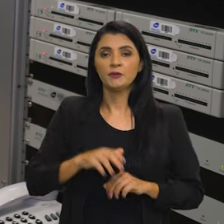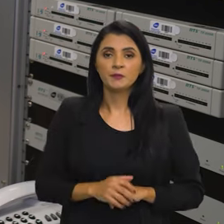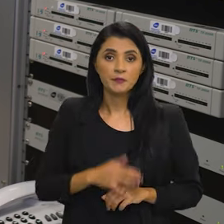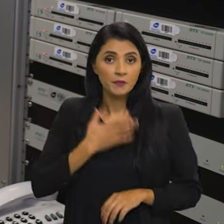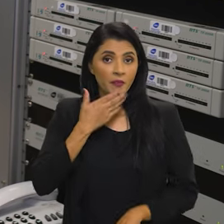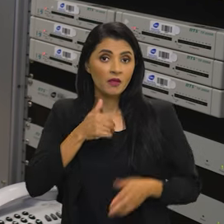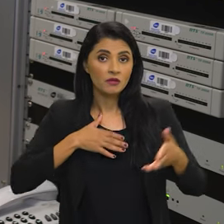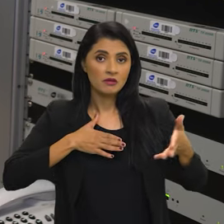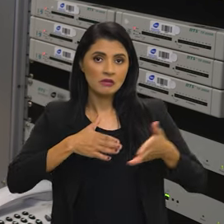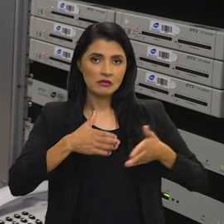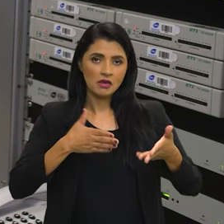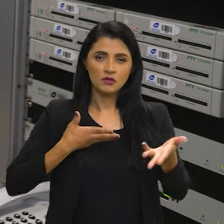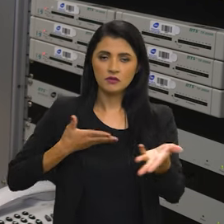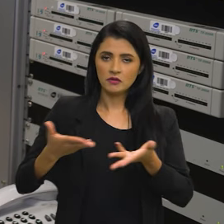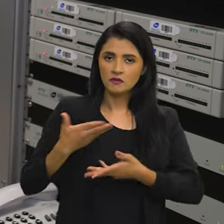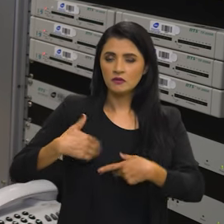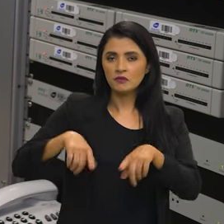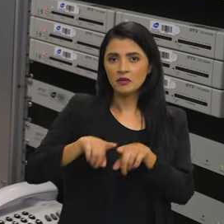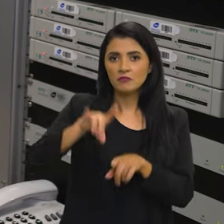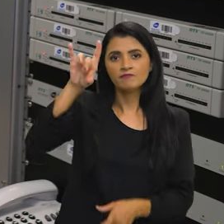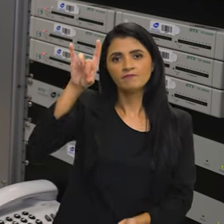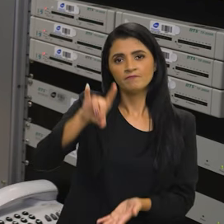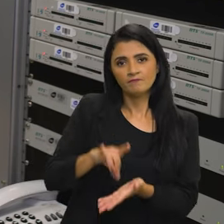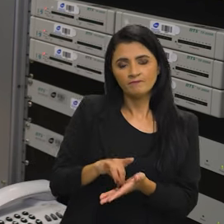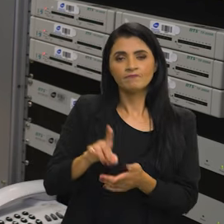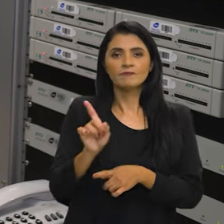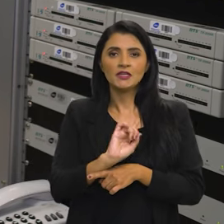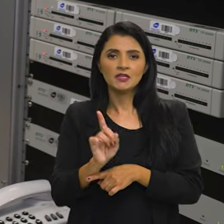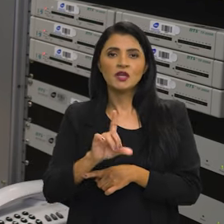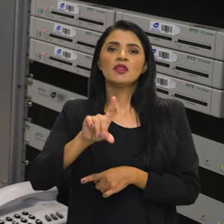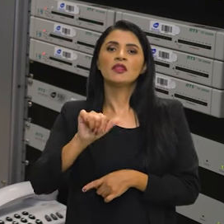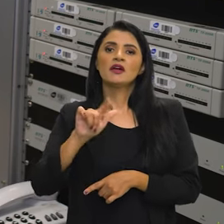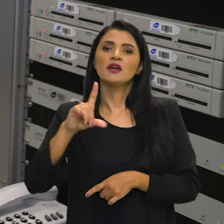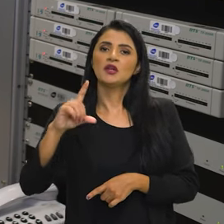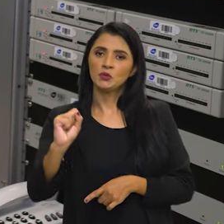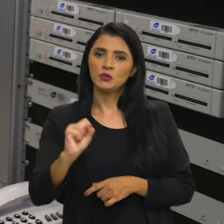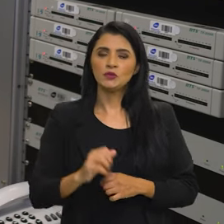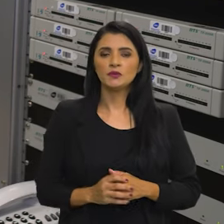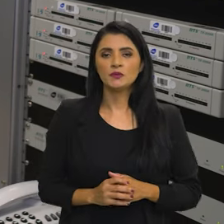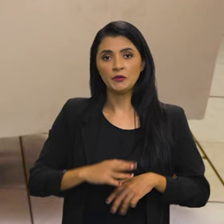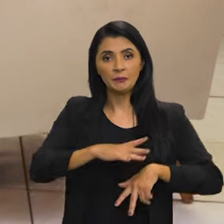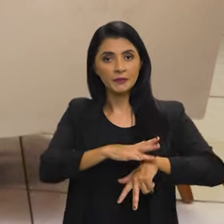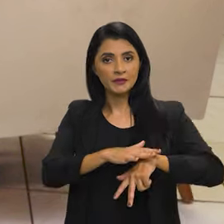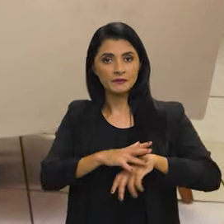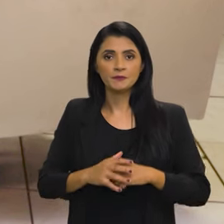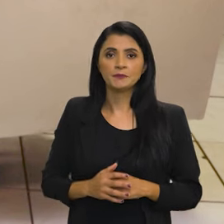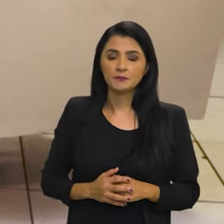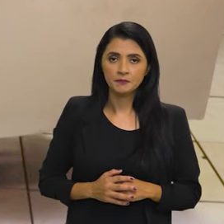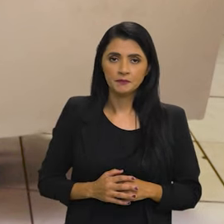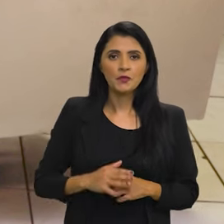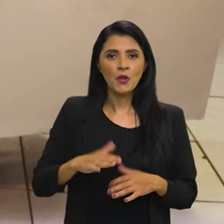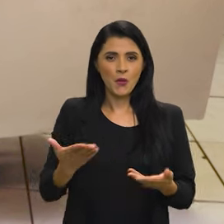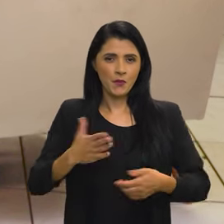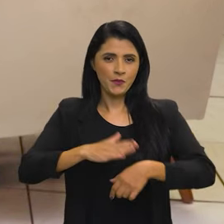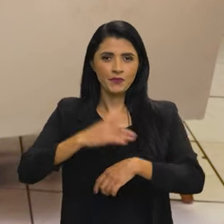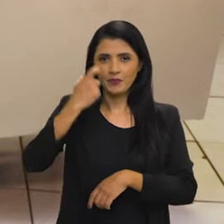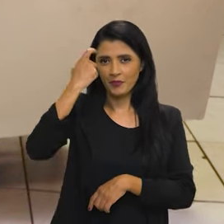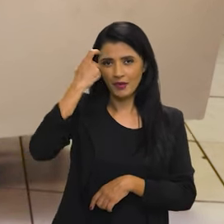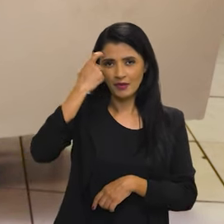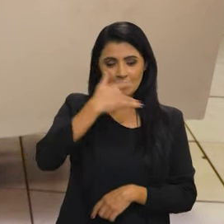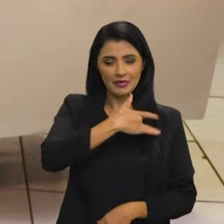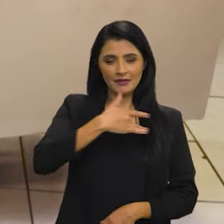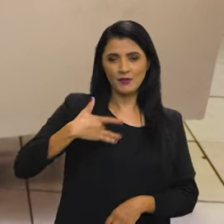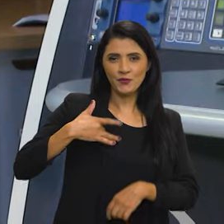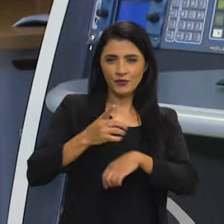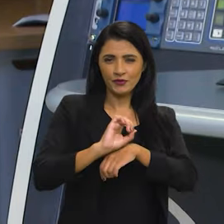Saúde, melhorando o acesso a serviços e a eficiência na gestão de dados de pacientes. Quando a gente pensa a